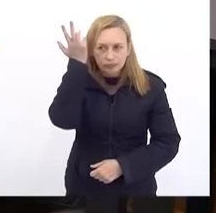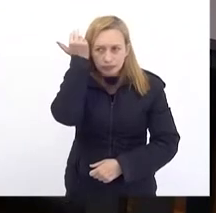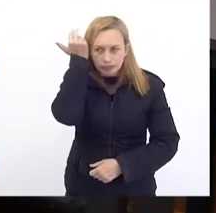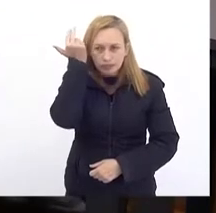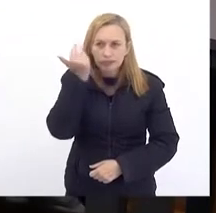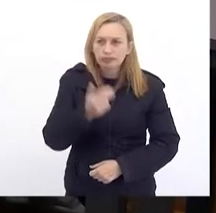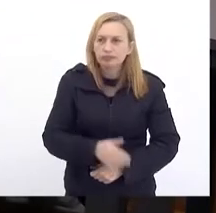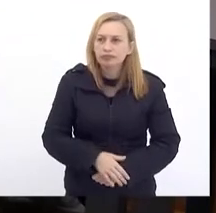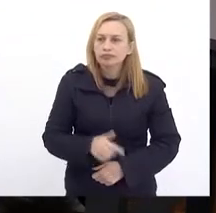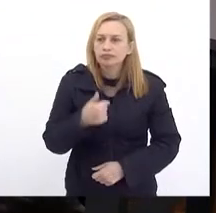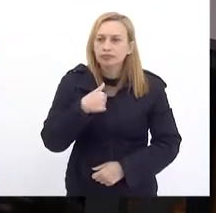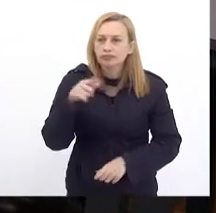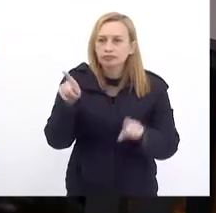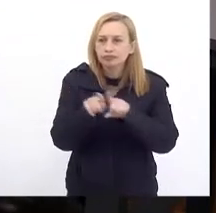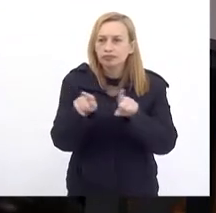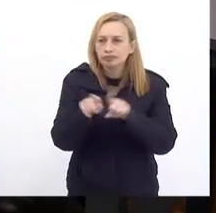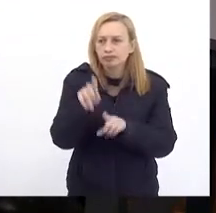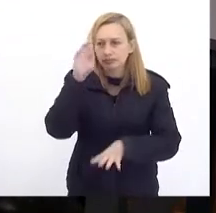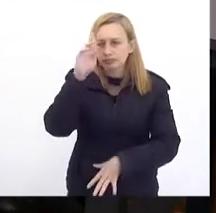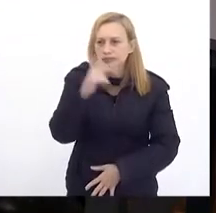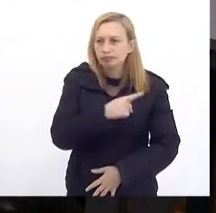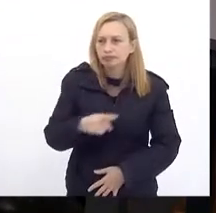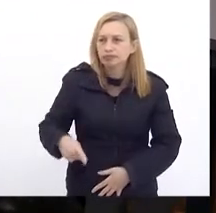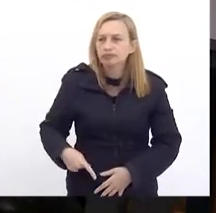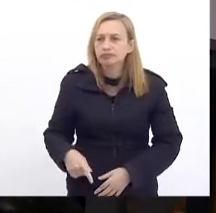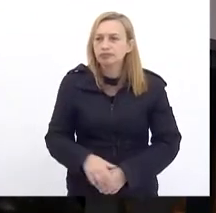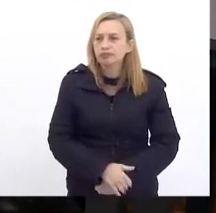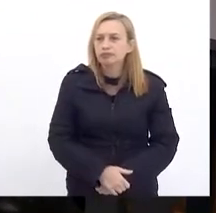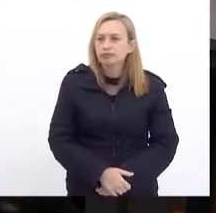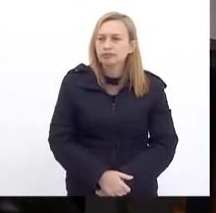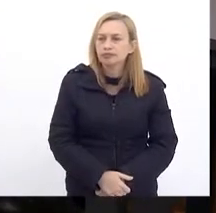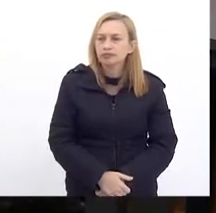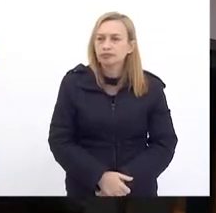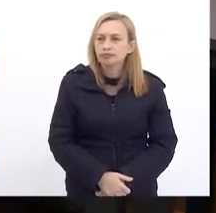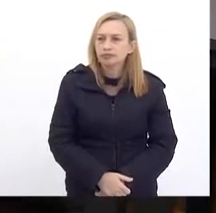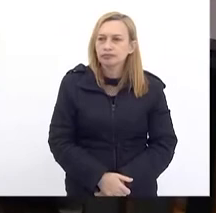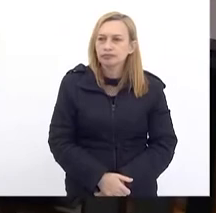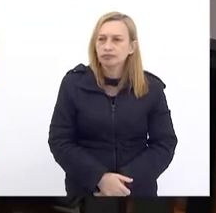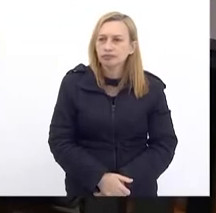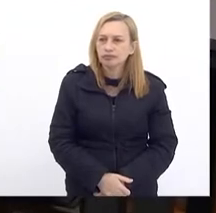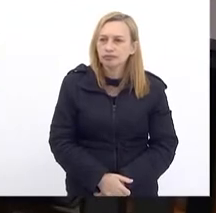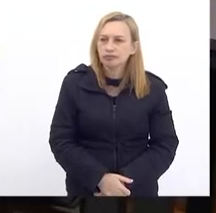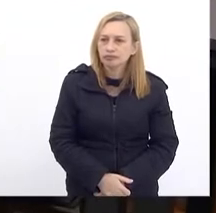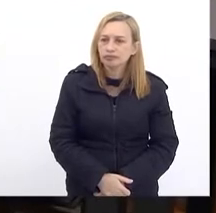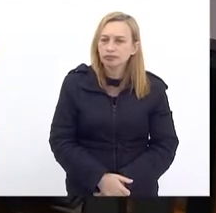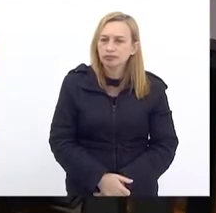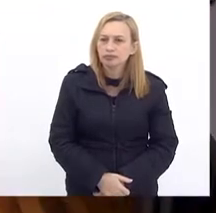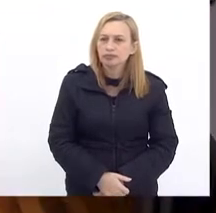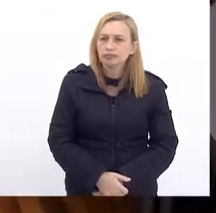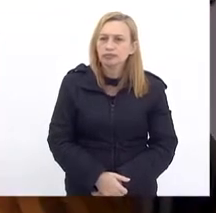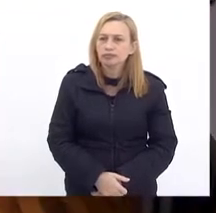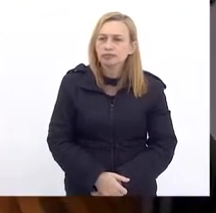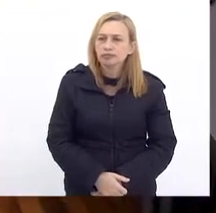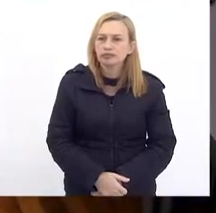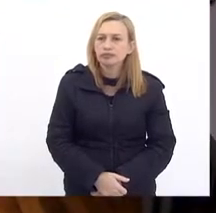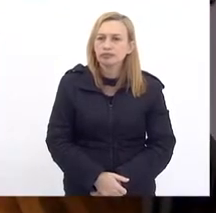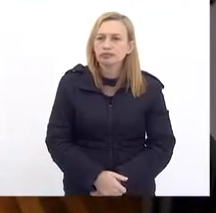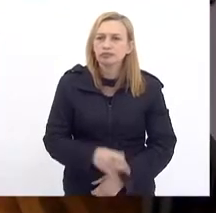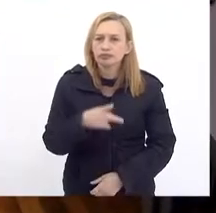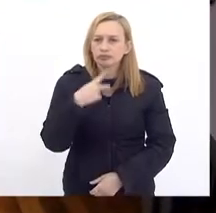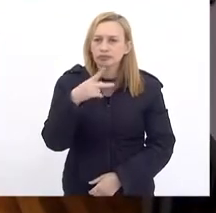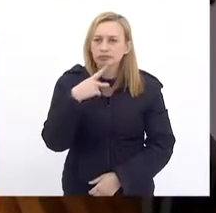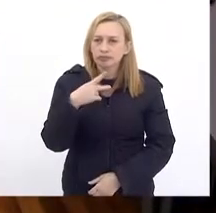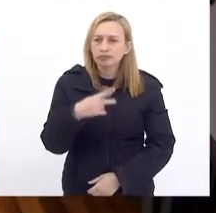Presidente Eu também Mas o senhor Eleomar Está na minha Frente Anderson Moraes Com a Palavra